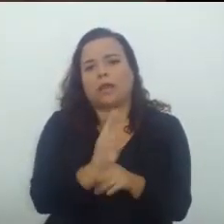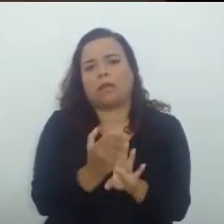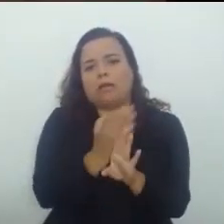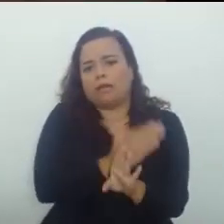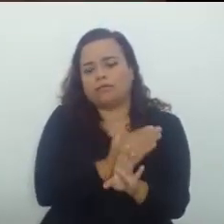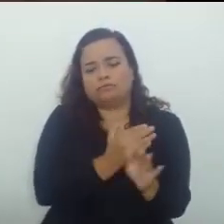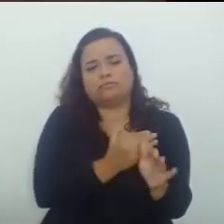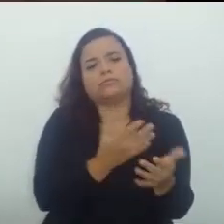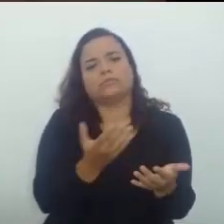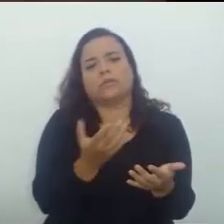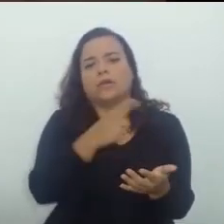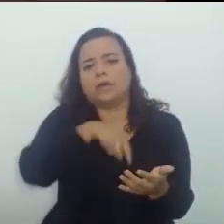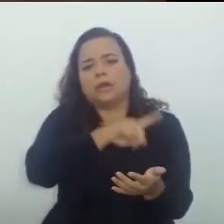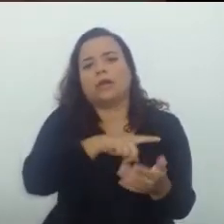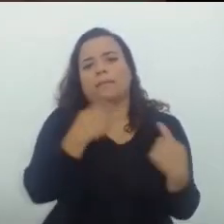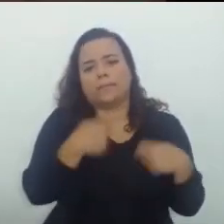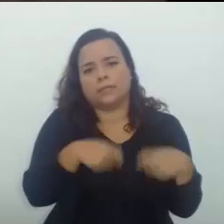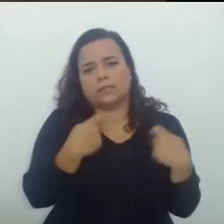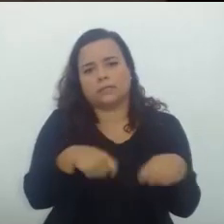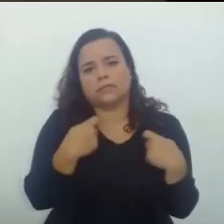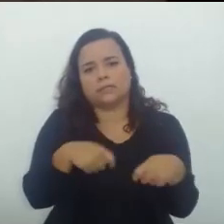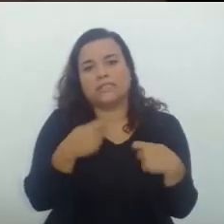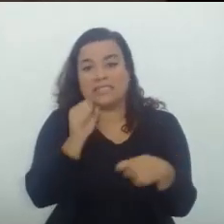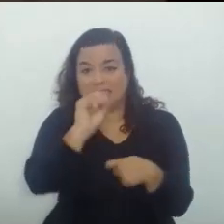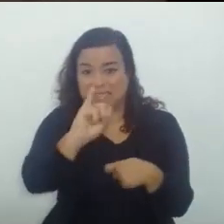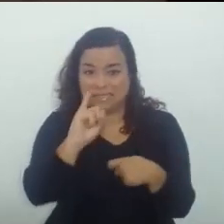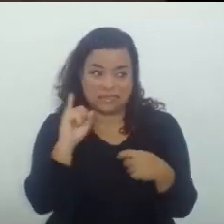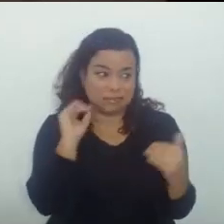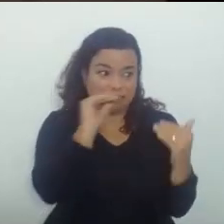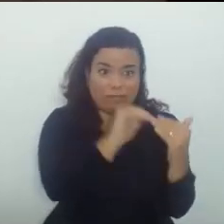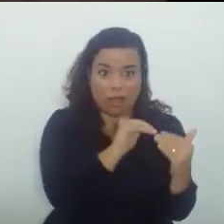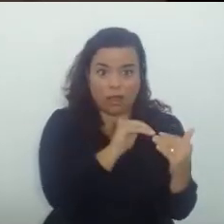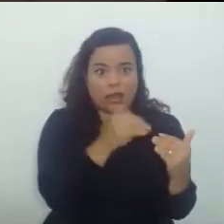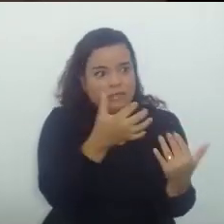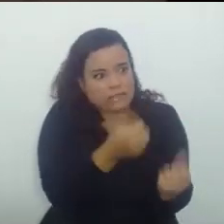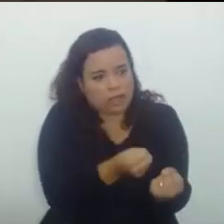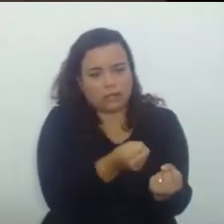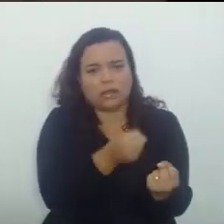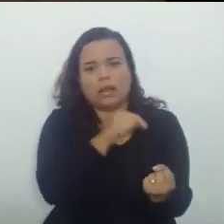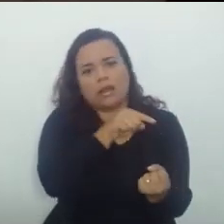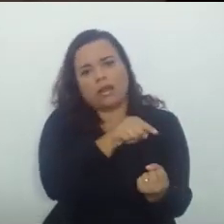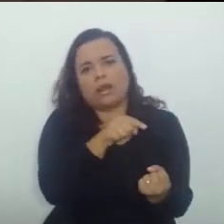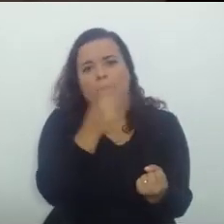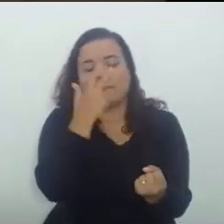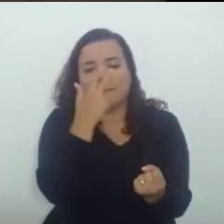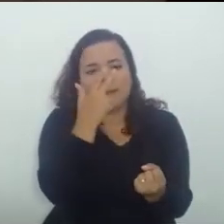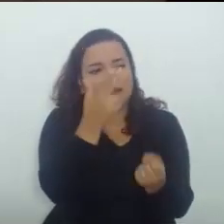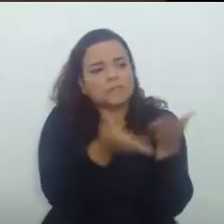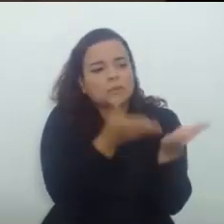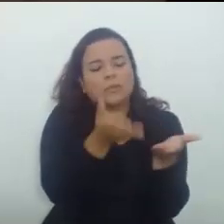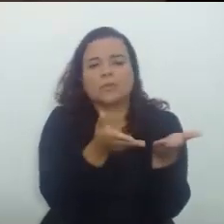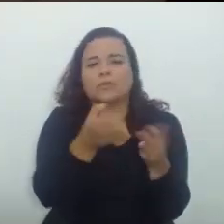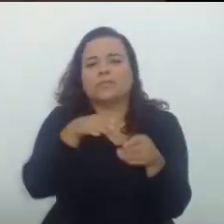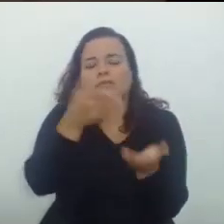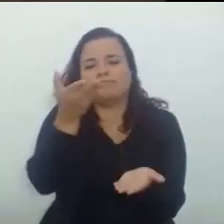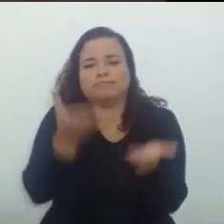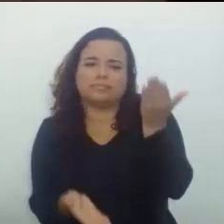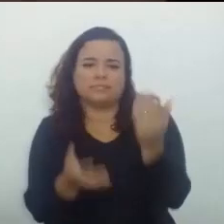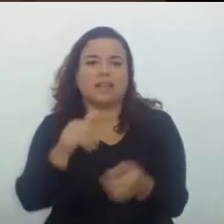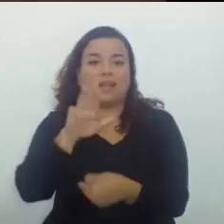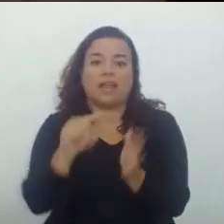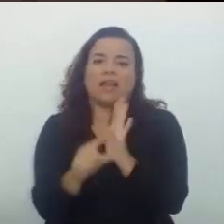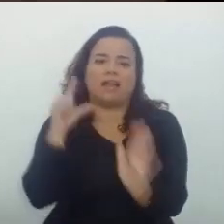Em tratamento Desigual Para com aqueles Que não obtiveram Aqueles que nem Escreveram Esses são os mesmos